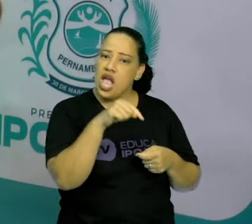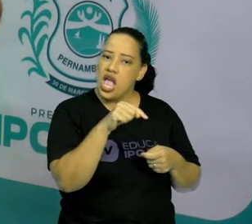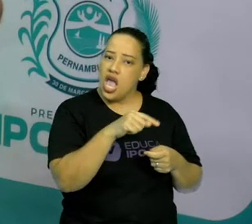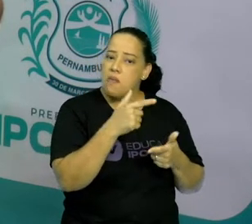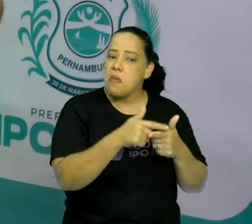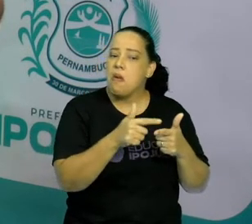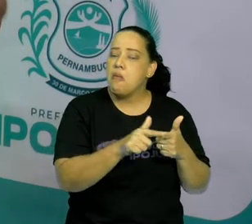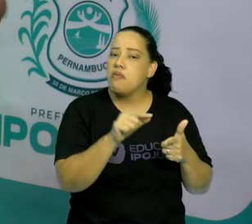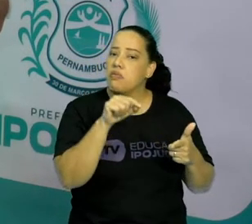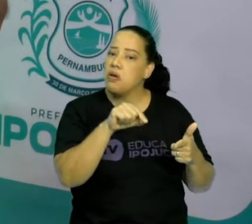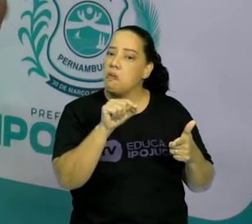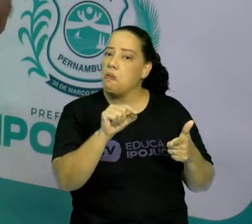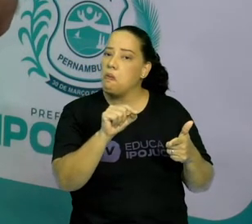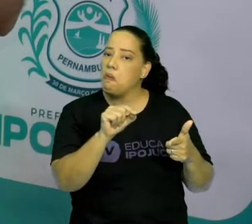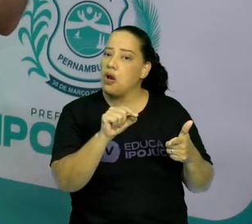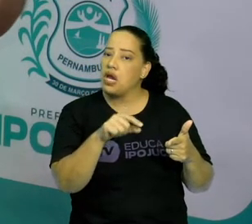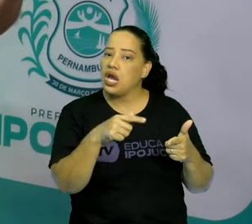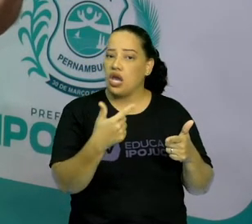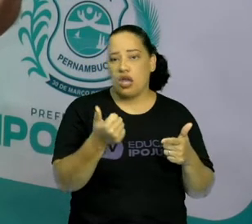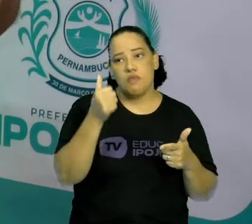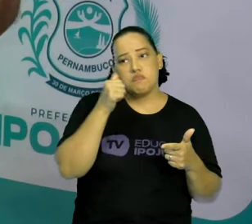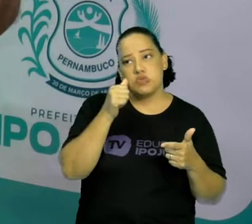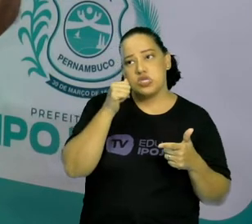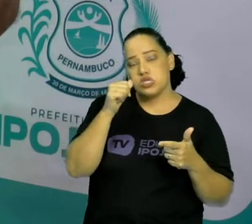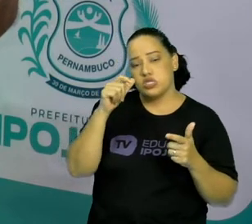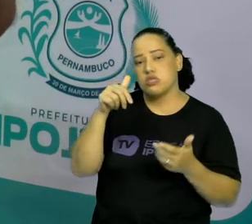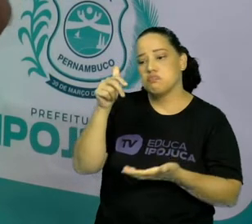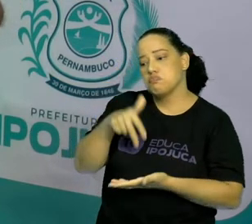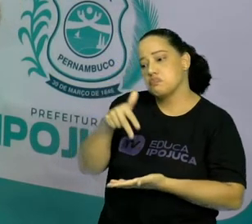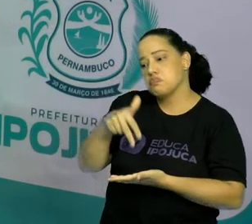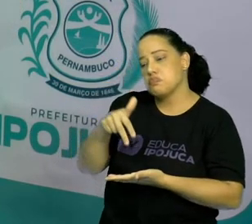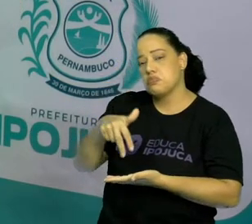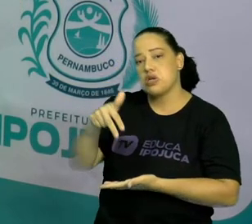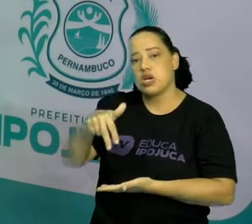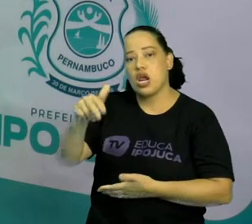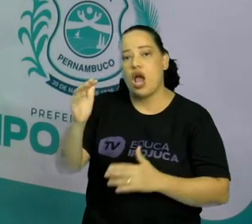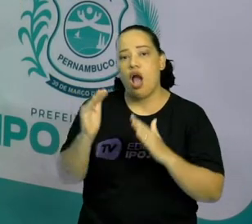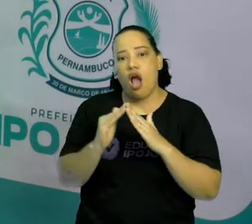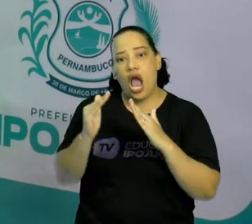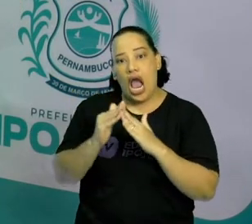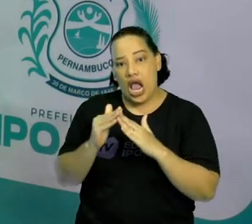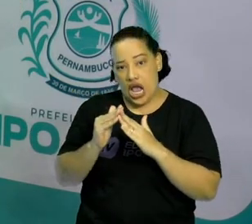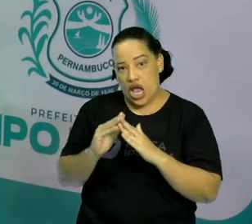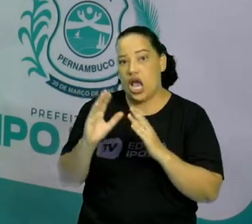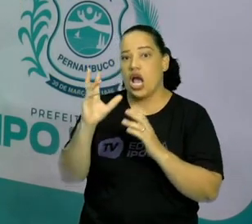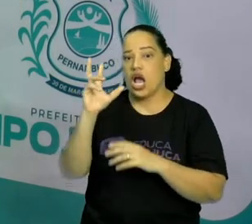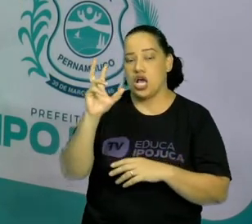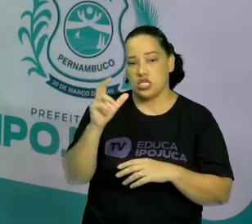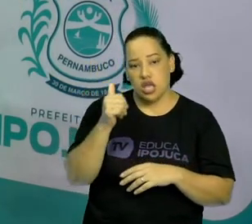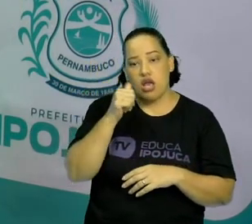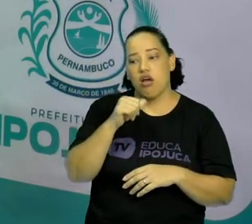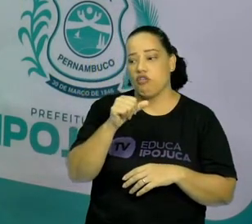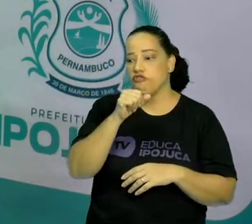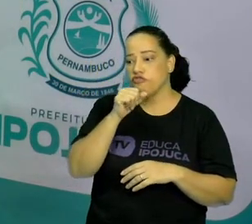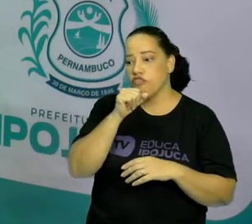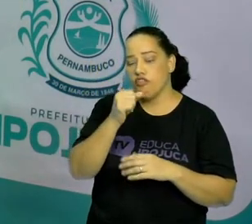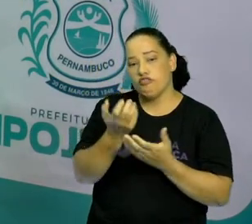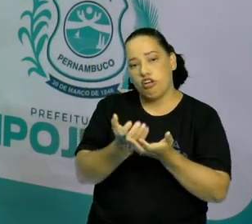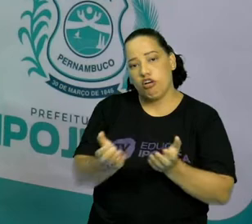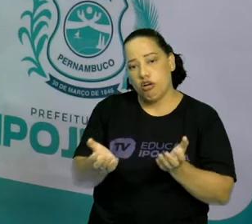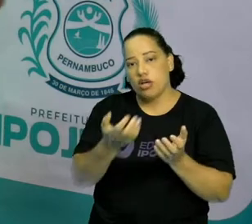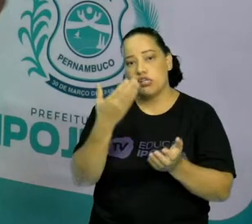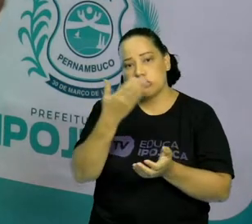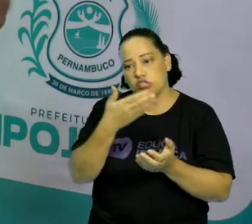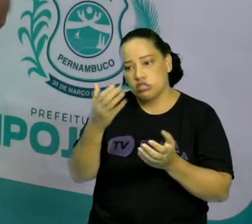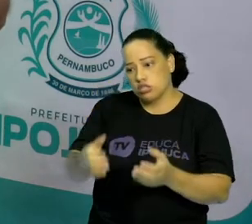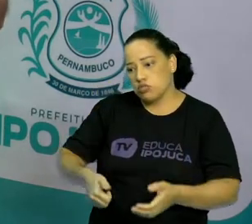conflito quando a Chapeuzinho saiu de casa para levar os doces para a vovózinha do outro lado do bosque? O que foi que